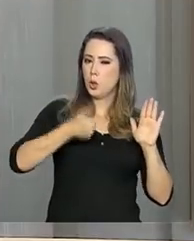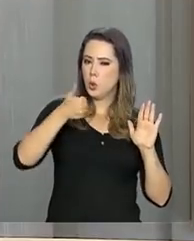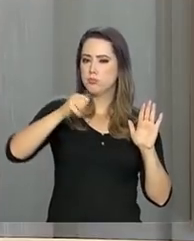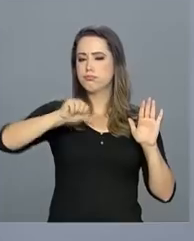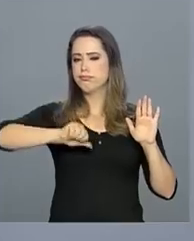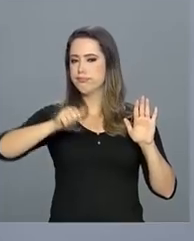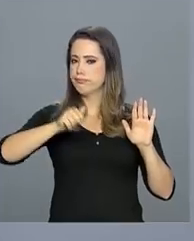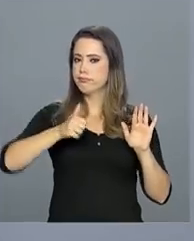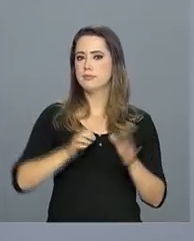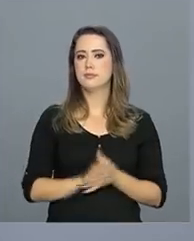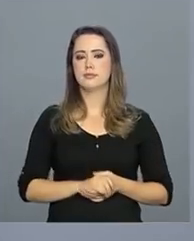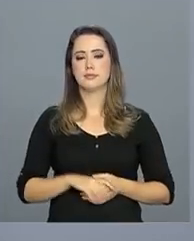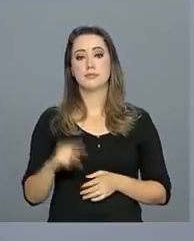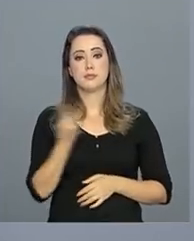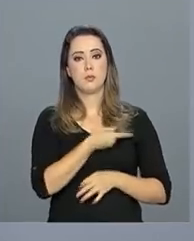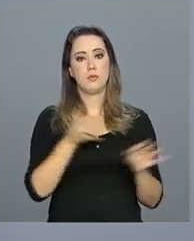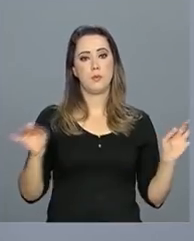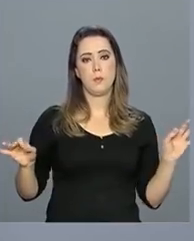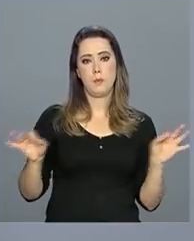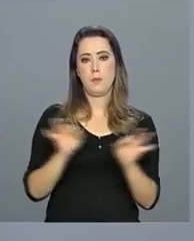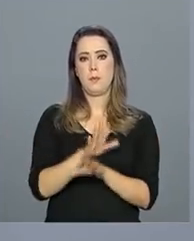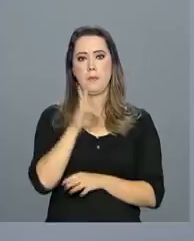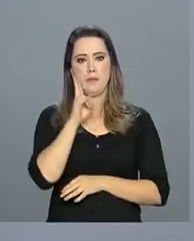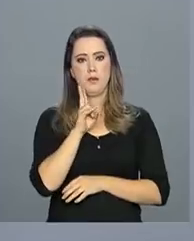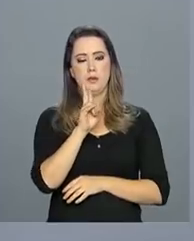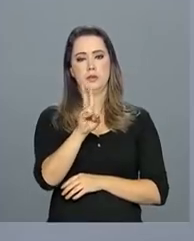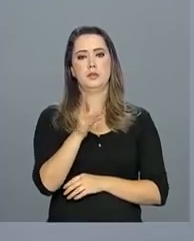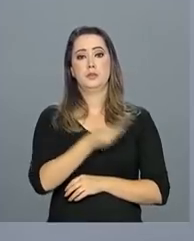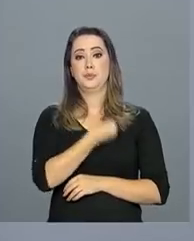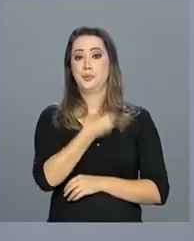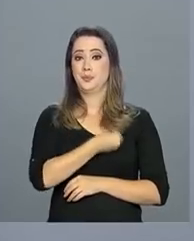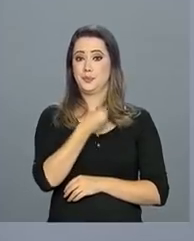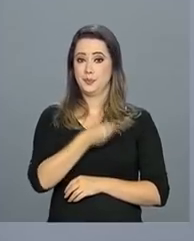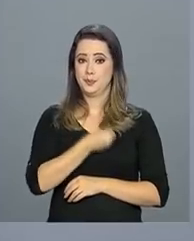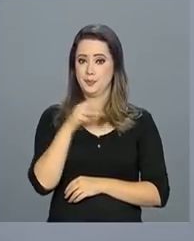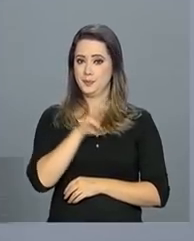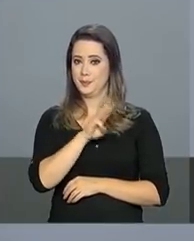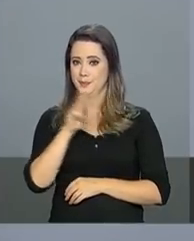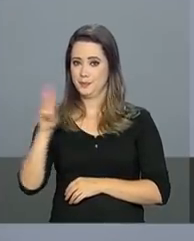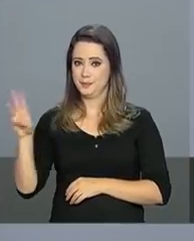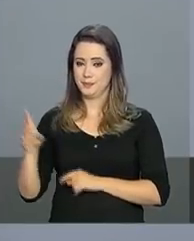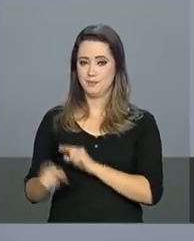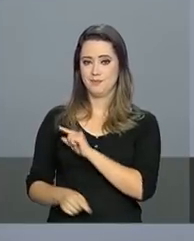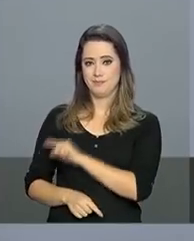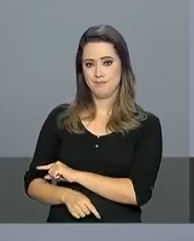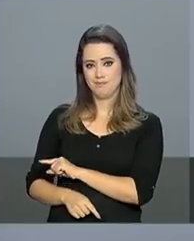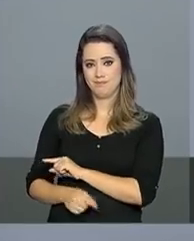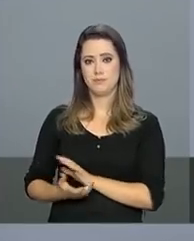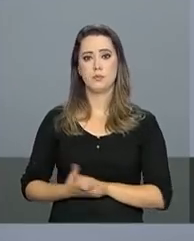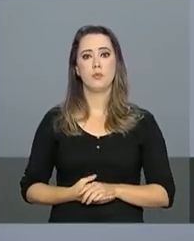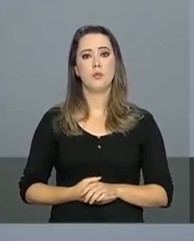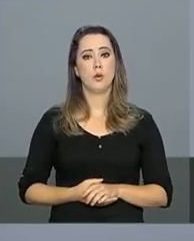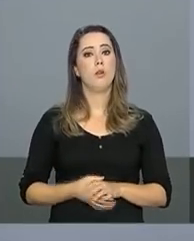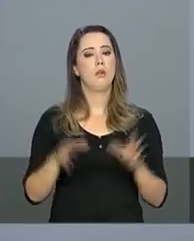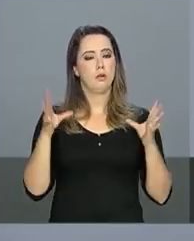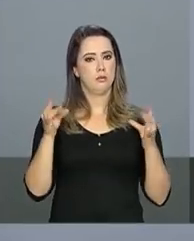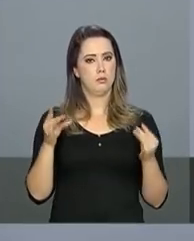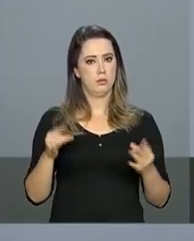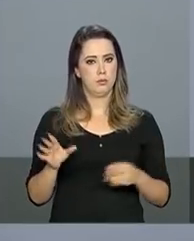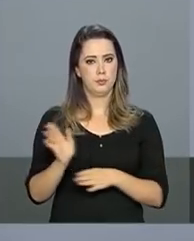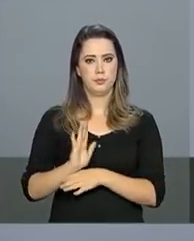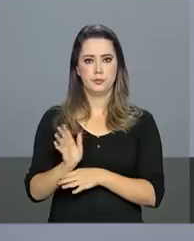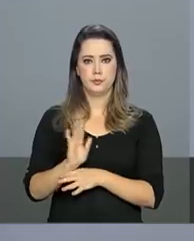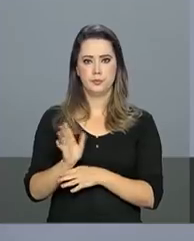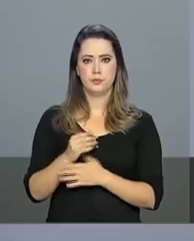produtos. Nós ficamos por aqui. Você acompanha a programação ao vivo pelo site da NBR na internet e todas as